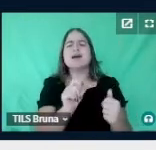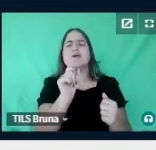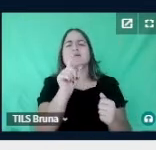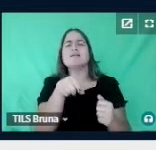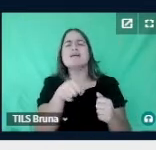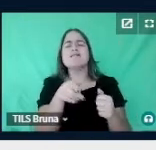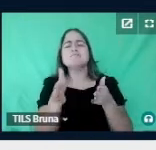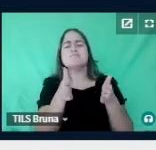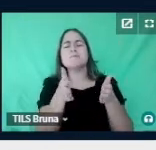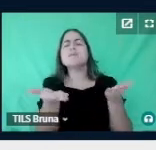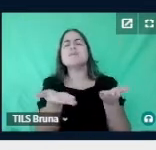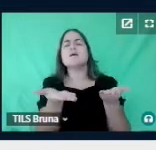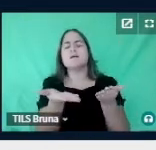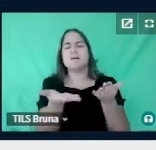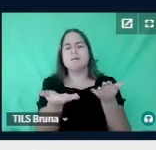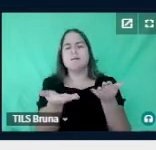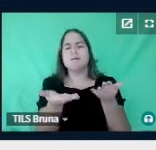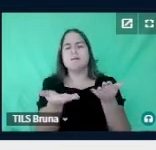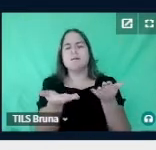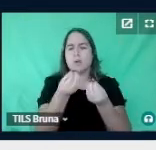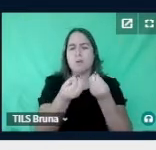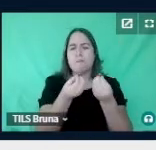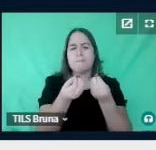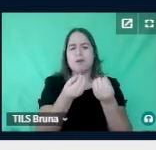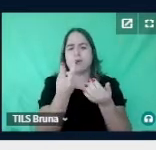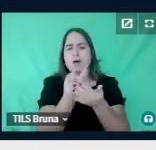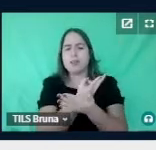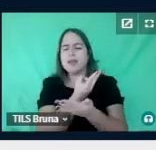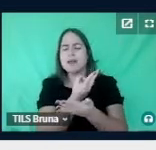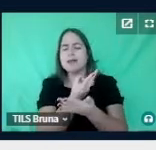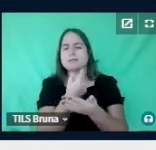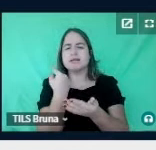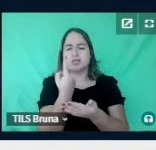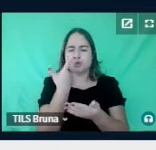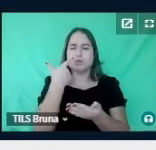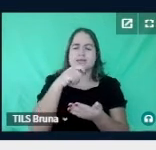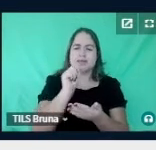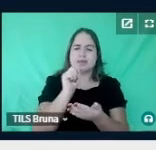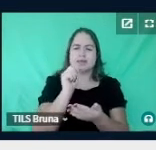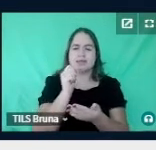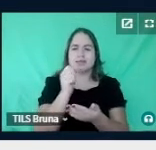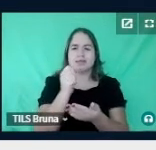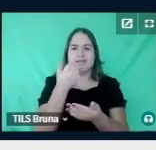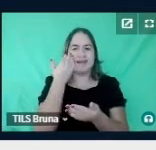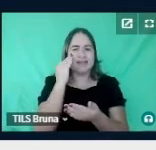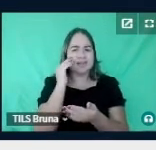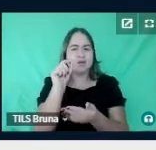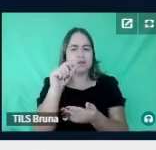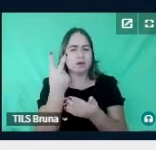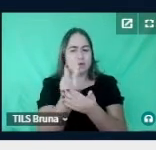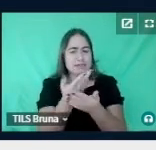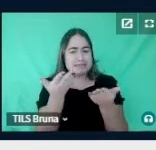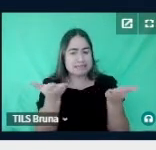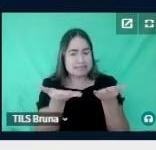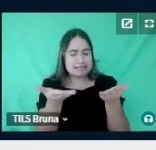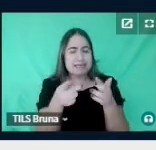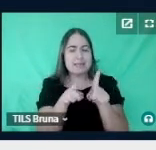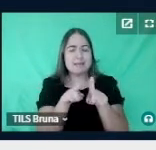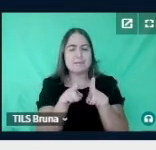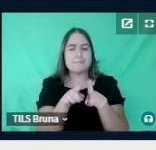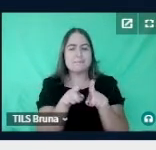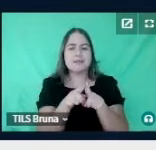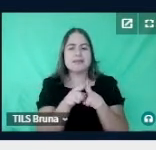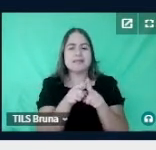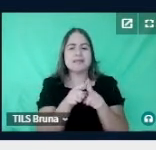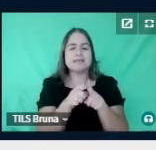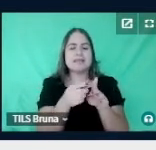momento, como ele se configura, para que a gente consiga entender o que está acontecendo aqui, e fazer parte e tirar o